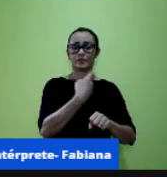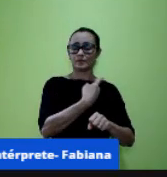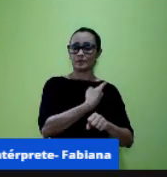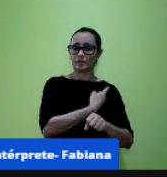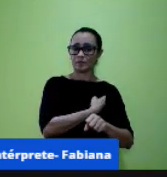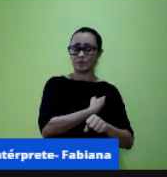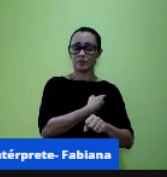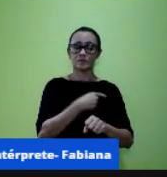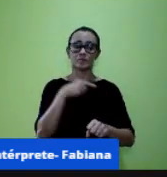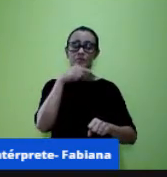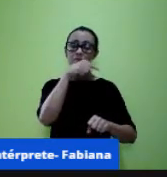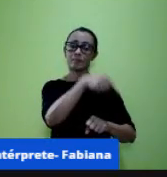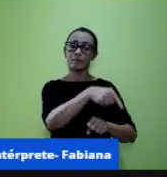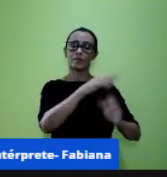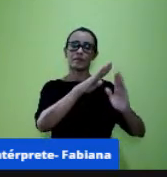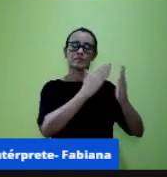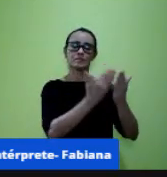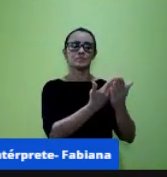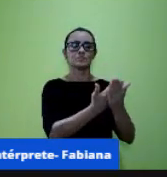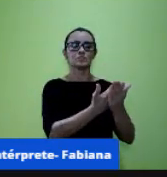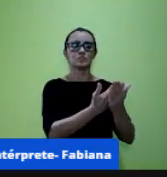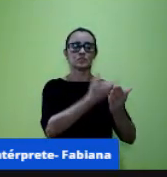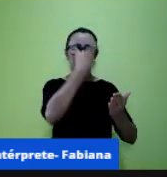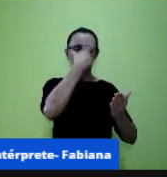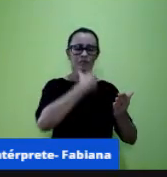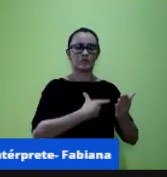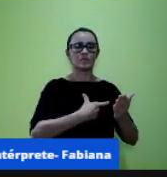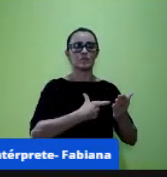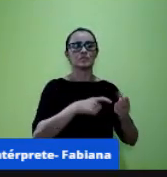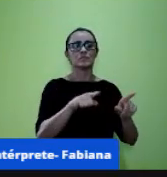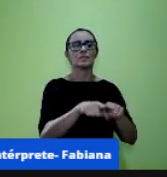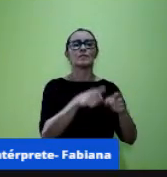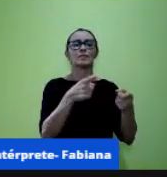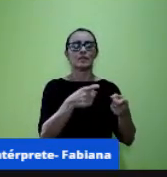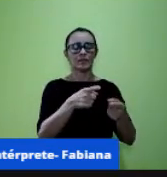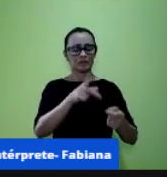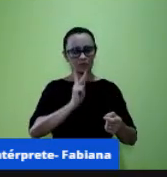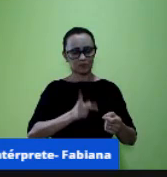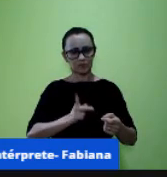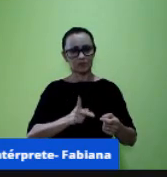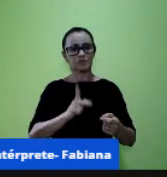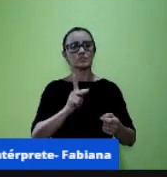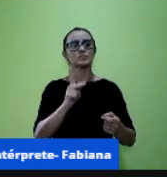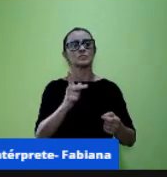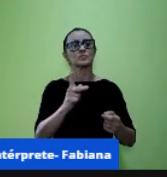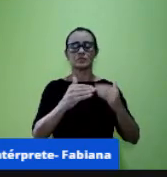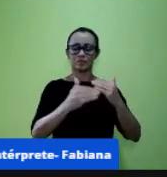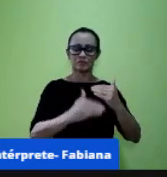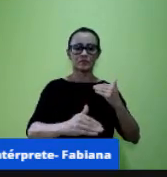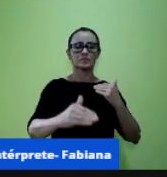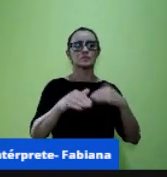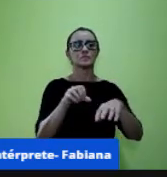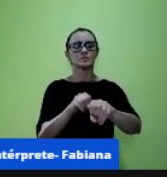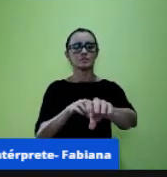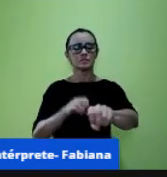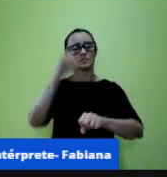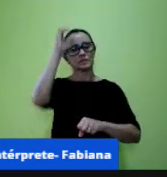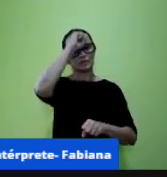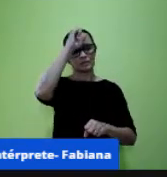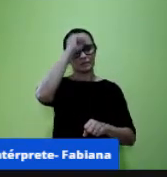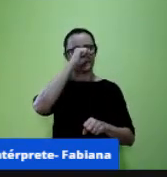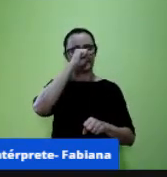mas não intelectualmente ou no processo de ensino e aprendizagem então é sempre importante